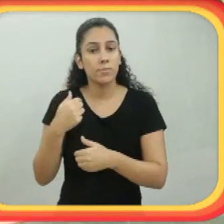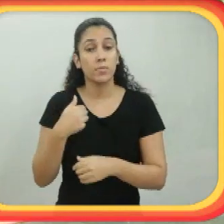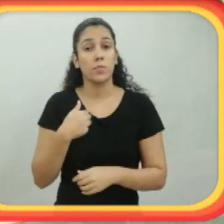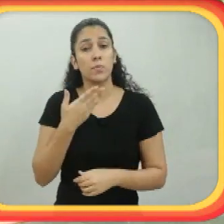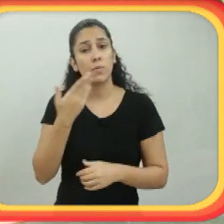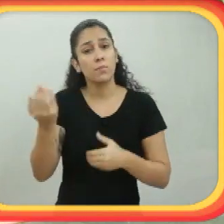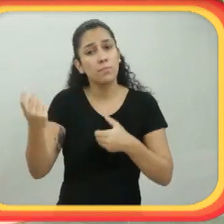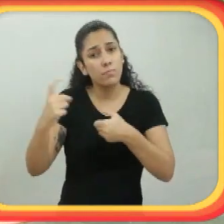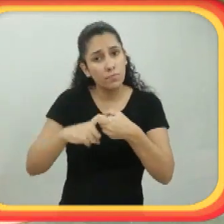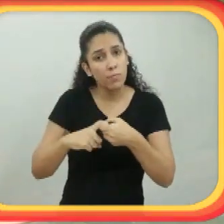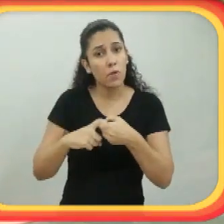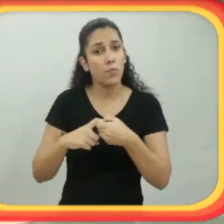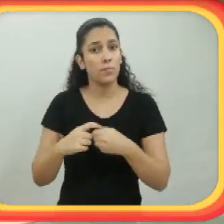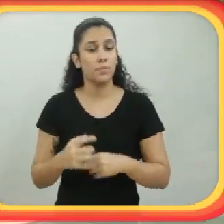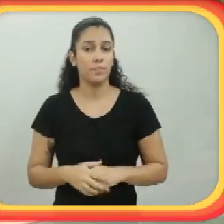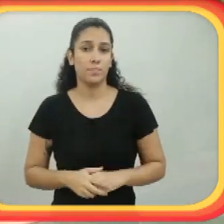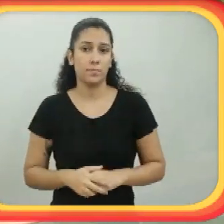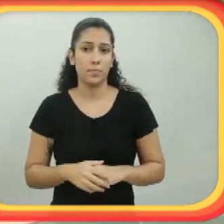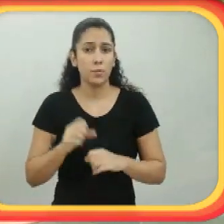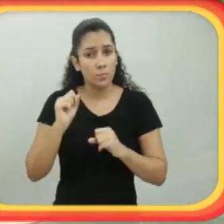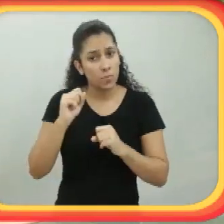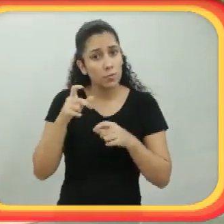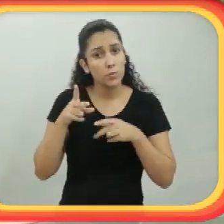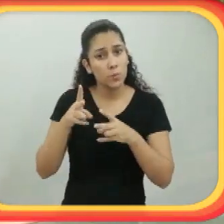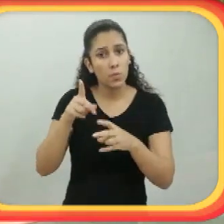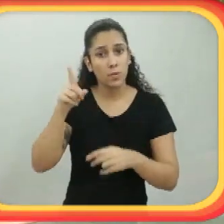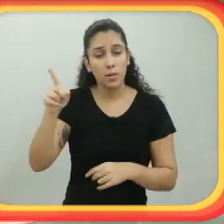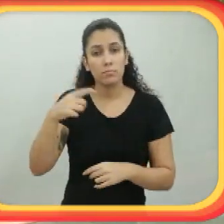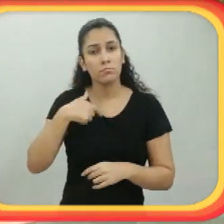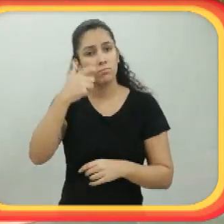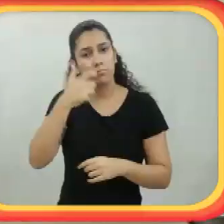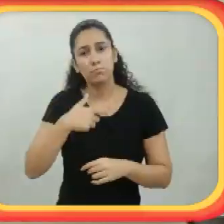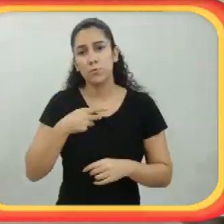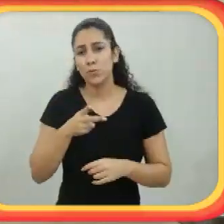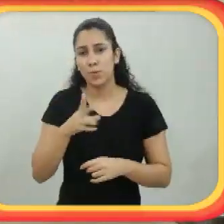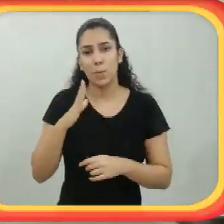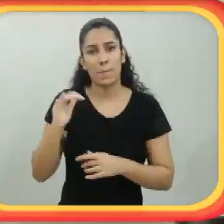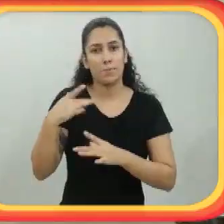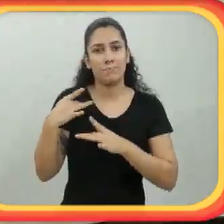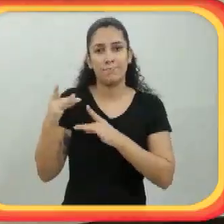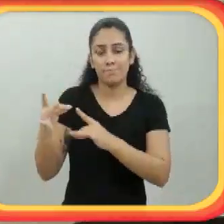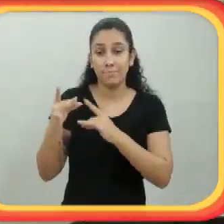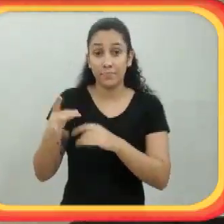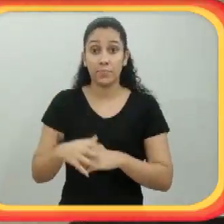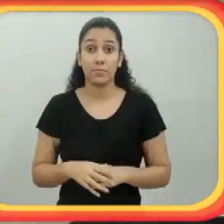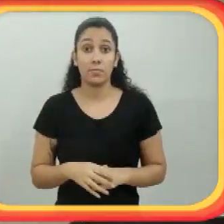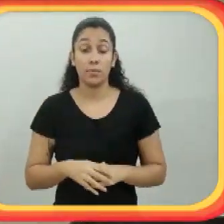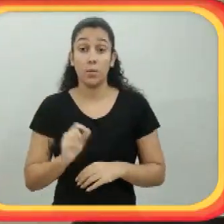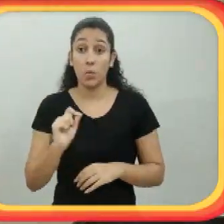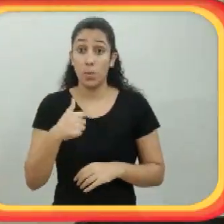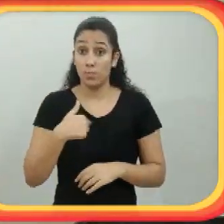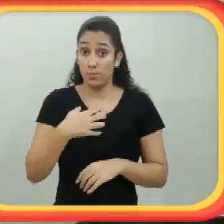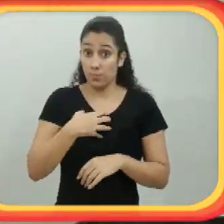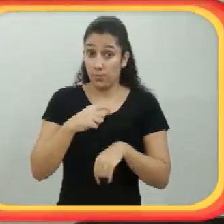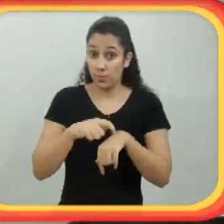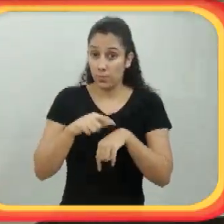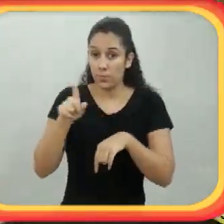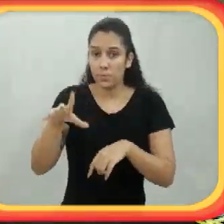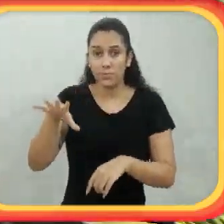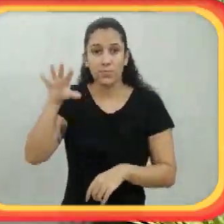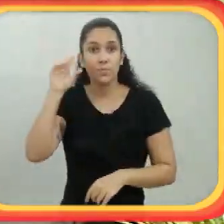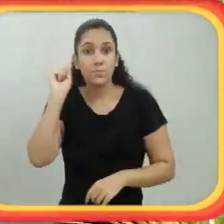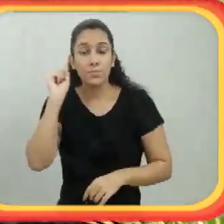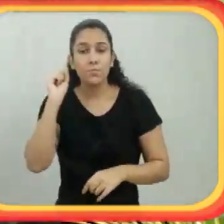Nunca foi o pegar pela mão. Nunca foi o fazer por elas. Foi o comando vocal. Então, hoje, elas me escutam